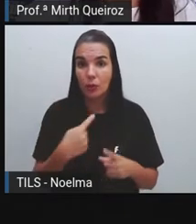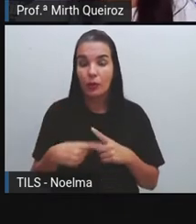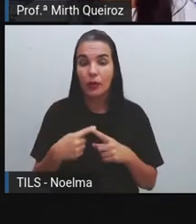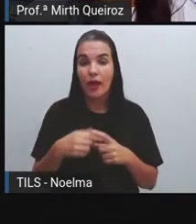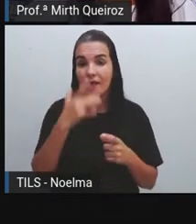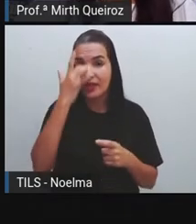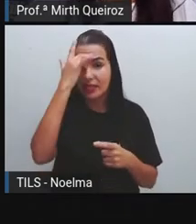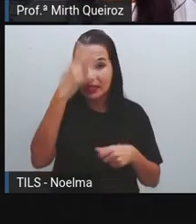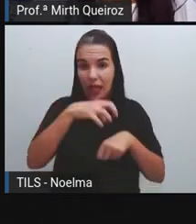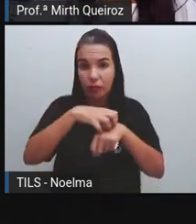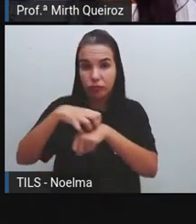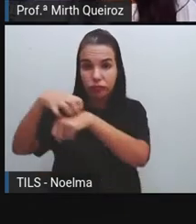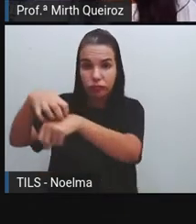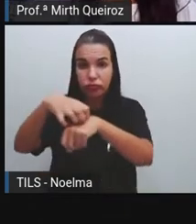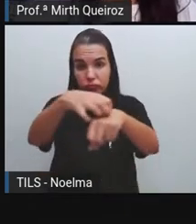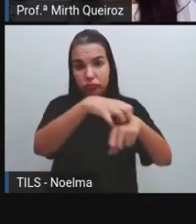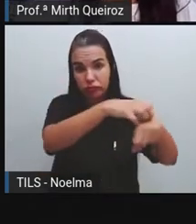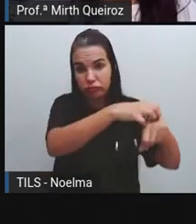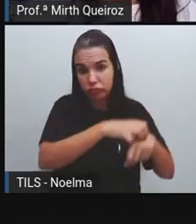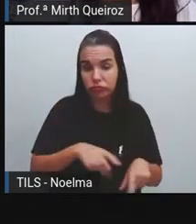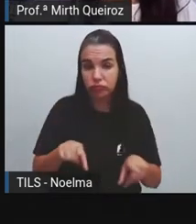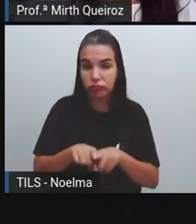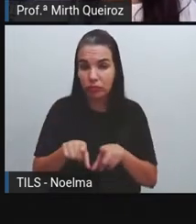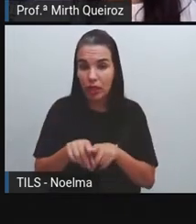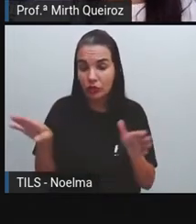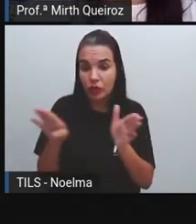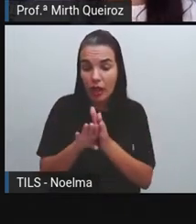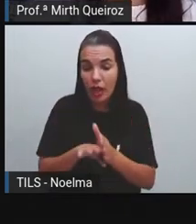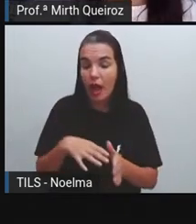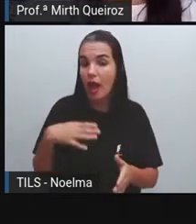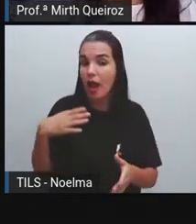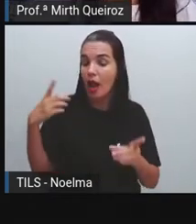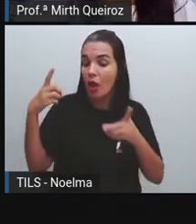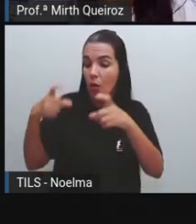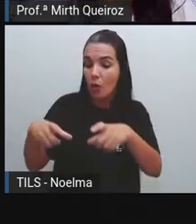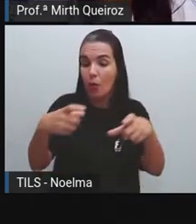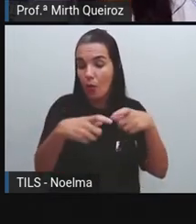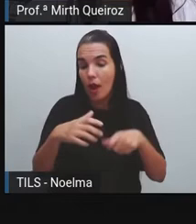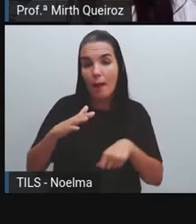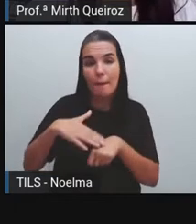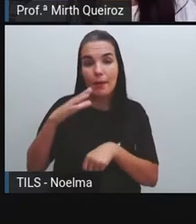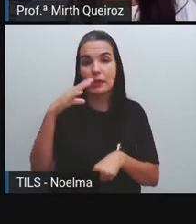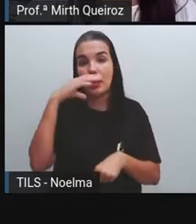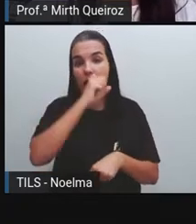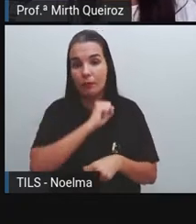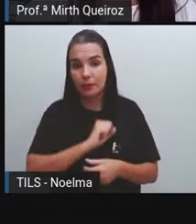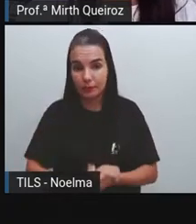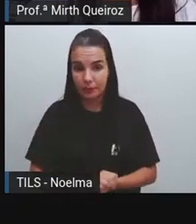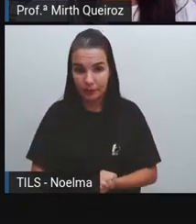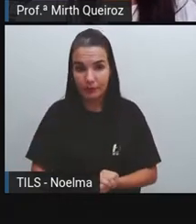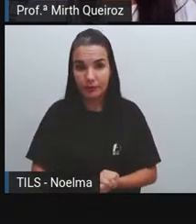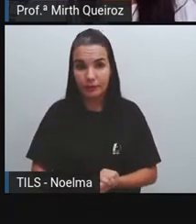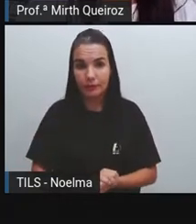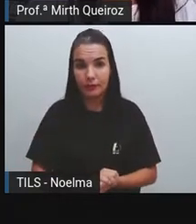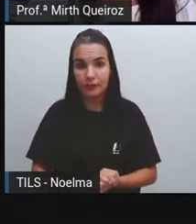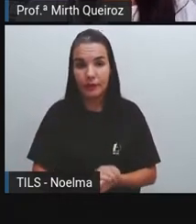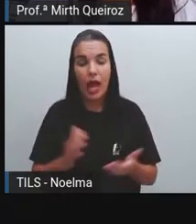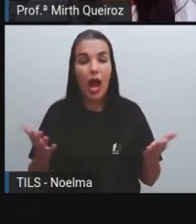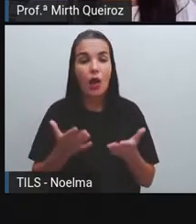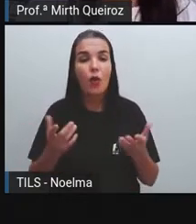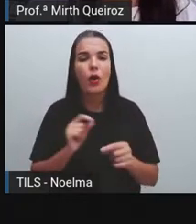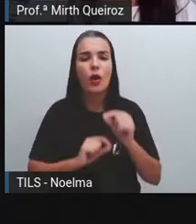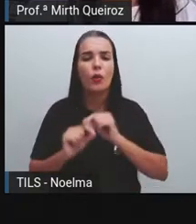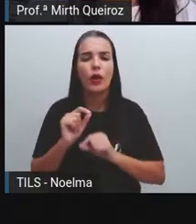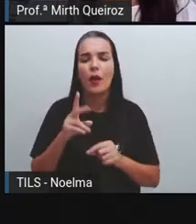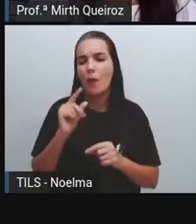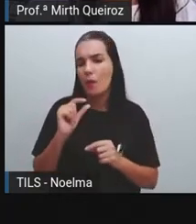locomoção, eles vão nos permitir chegar a um outro lugar com maior agilidade. E a gente vai falar um